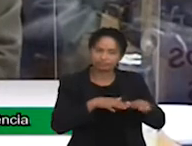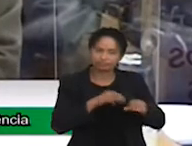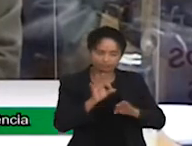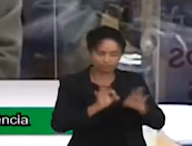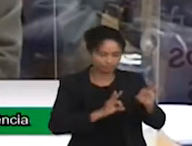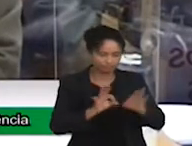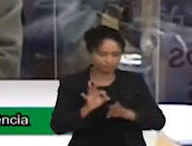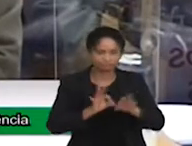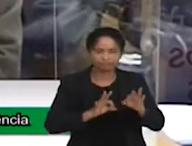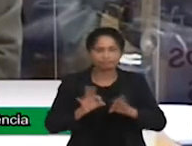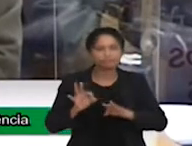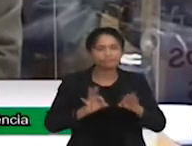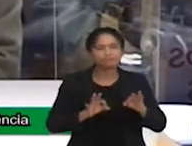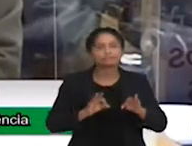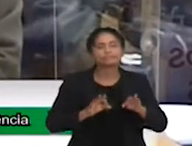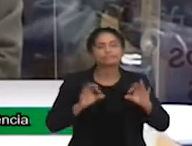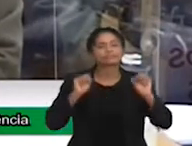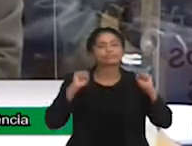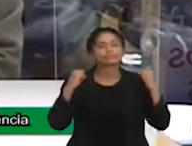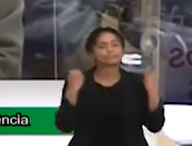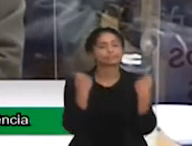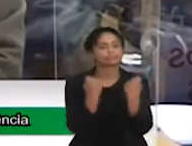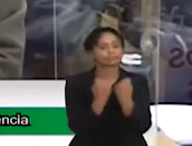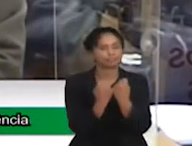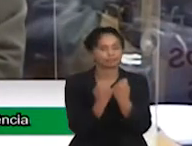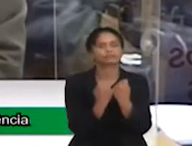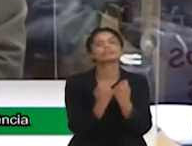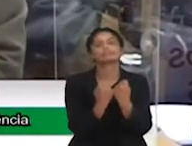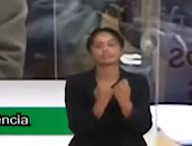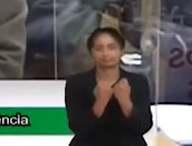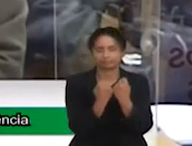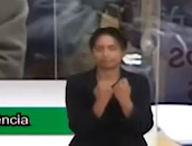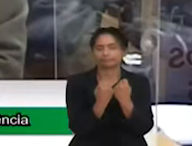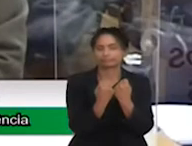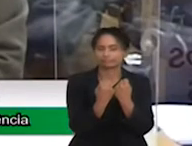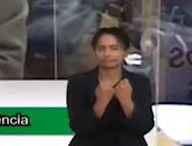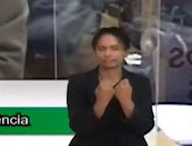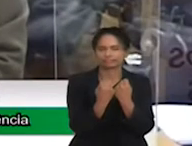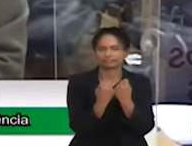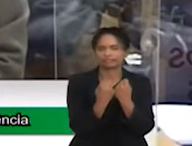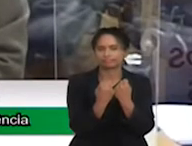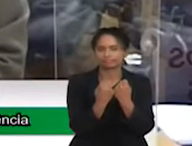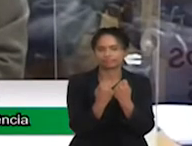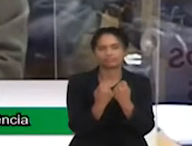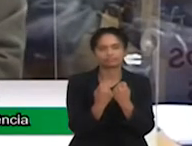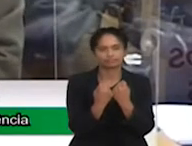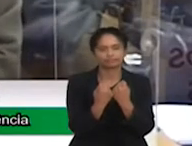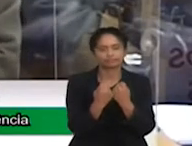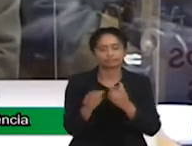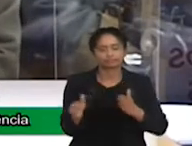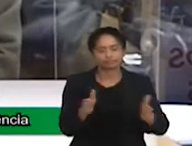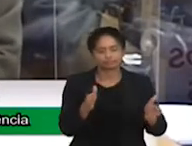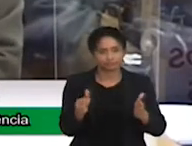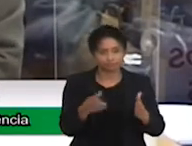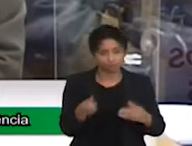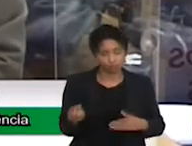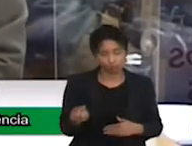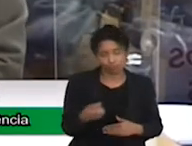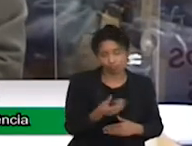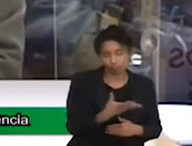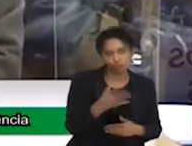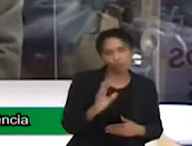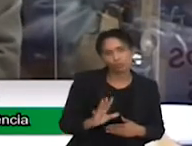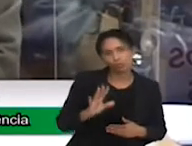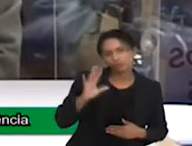esse discurso e trazer um novo tempo na educação, no